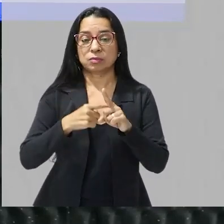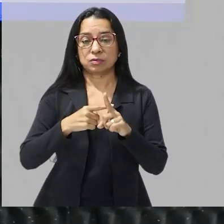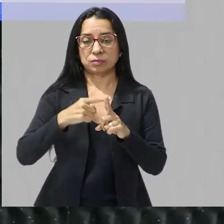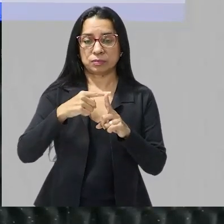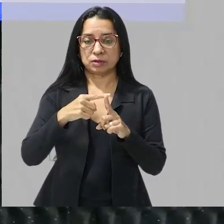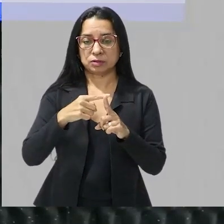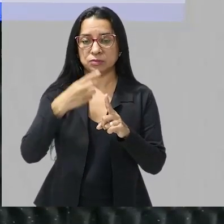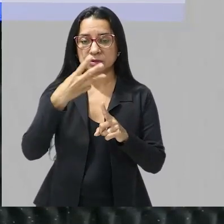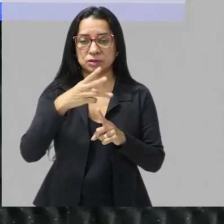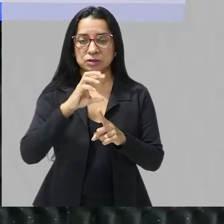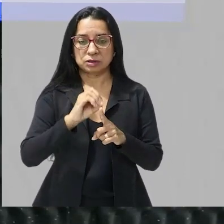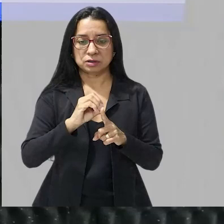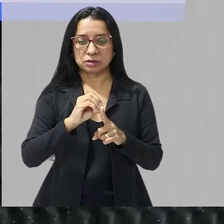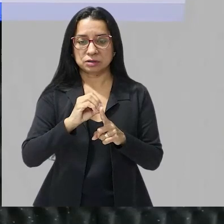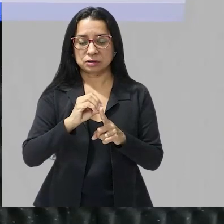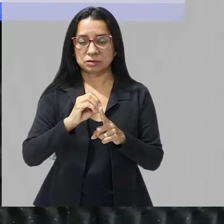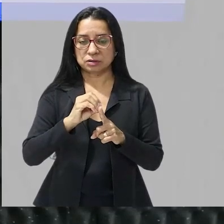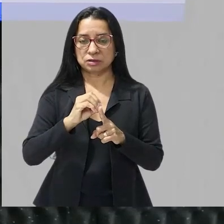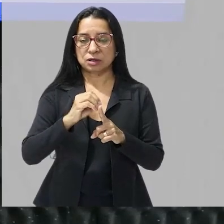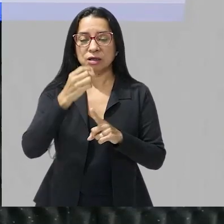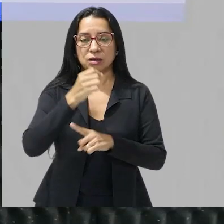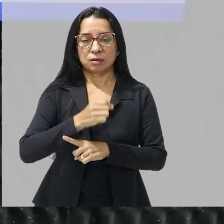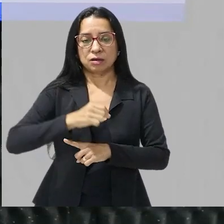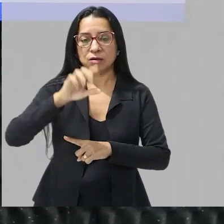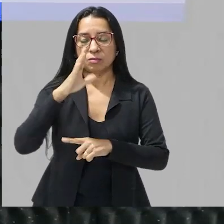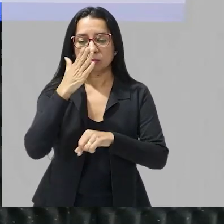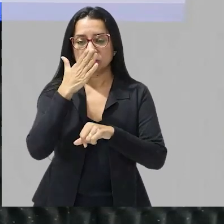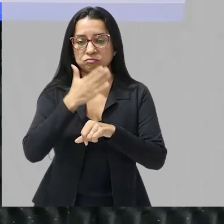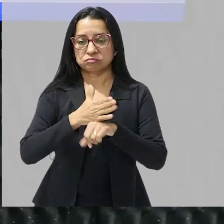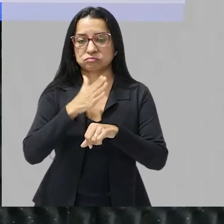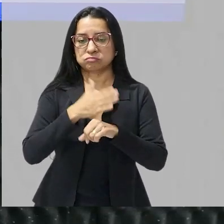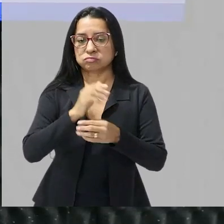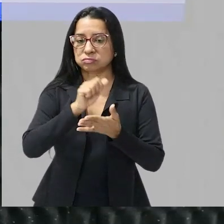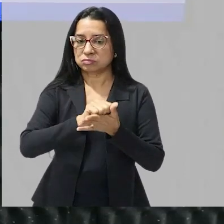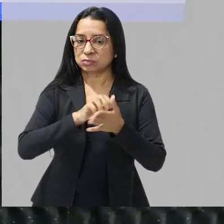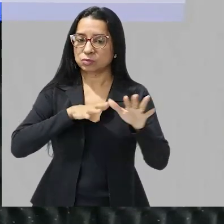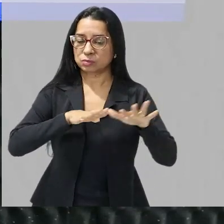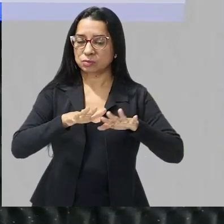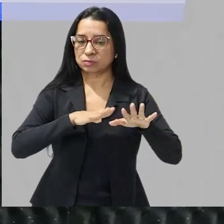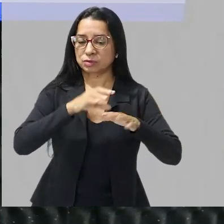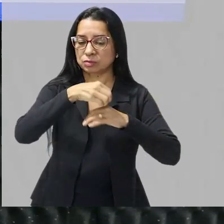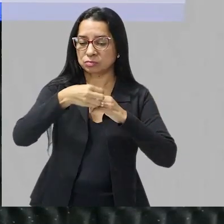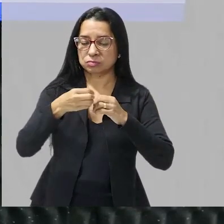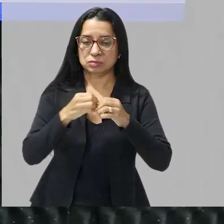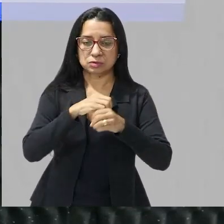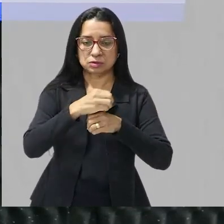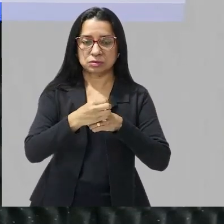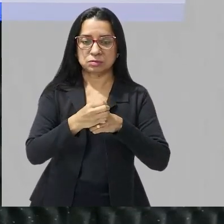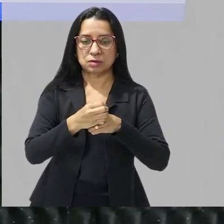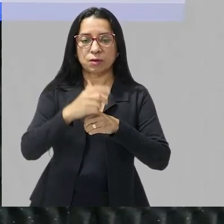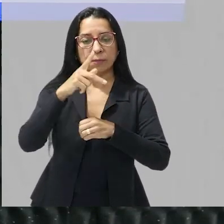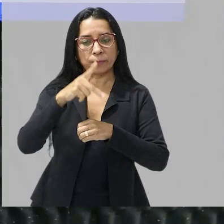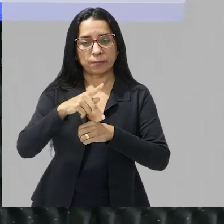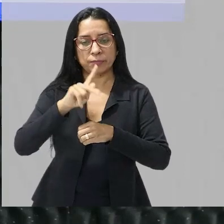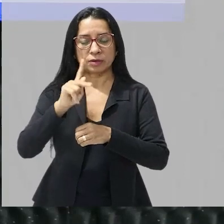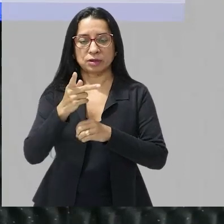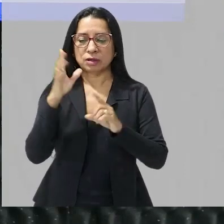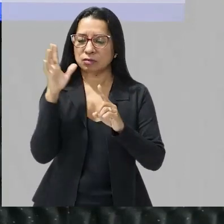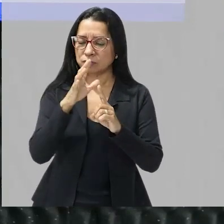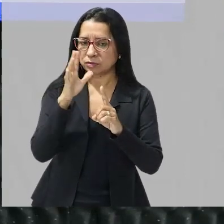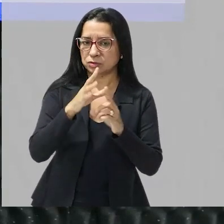graus aumentou a atividade enzimática então você percebe aqui que o pH ela influenciou bastante né